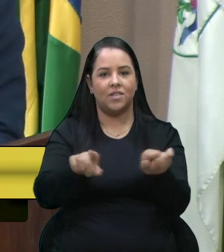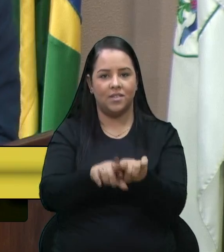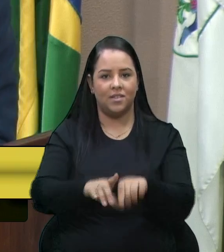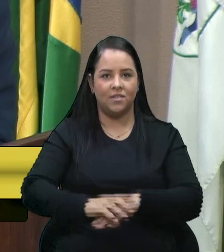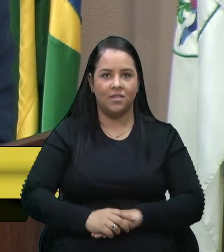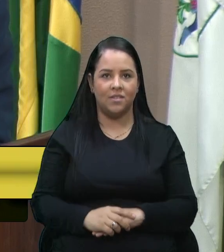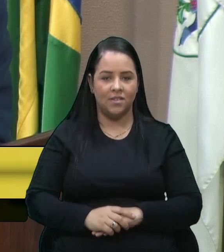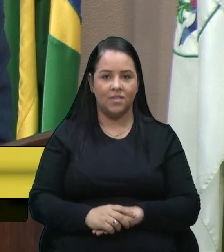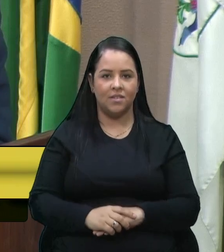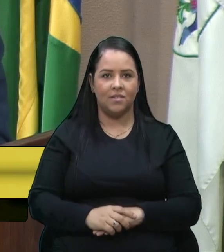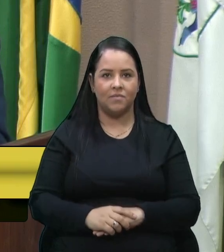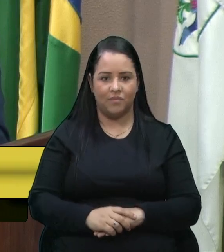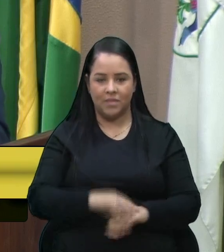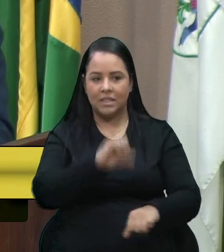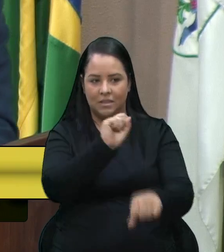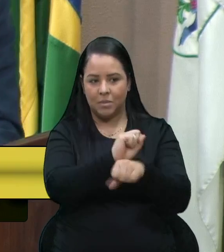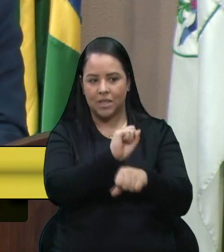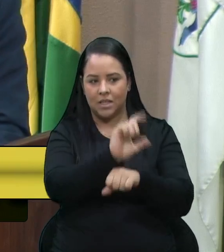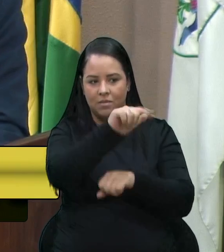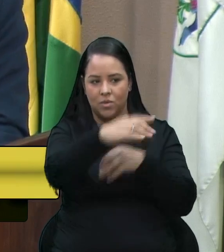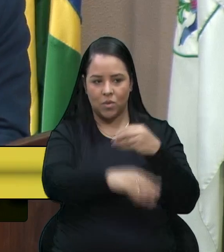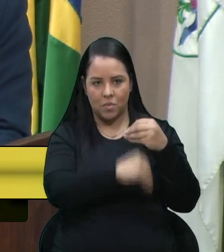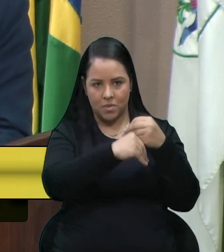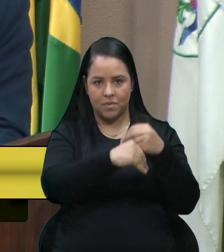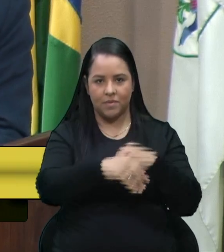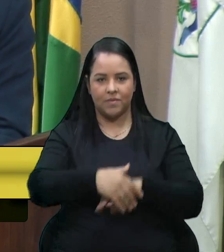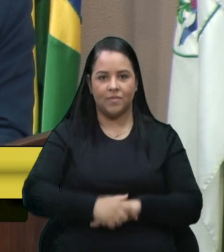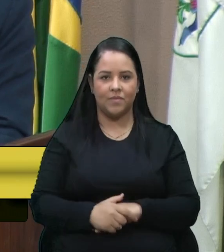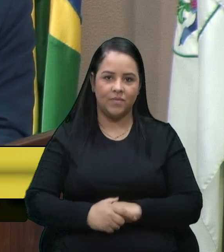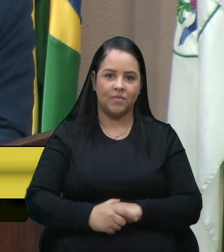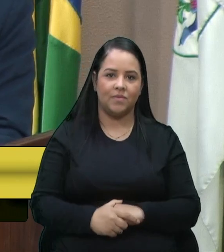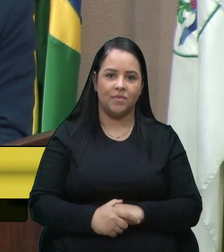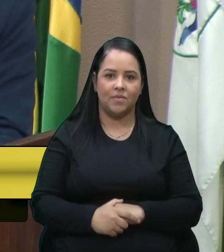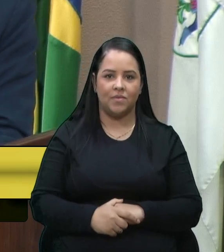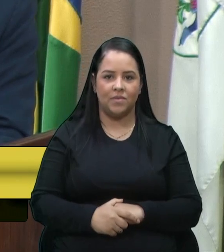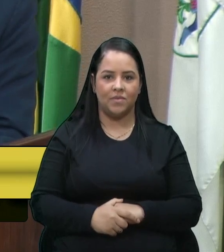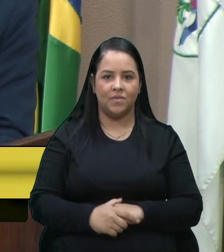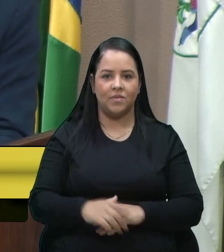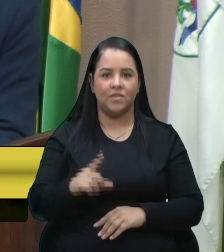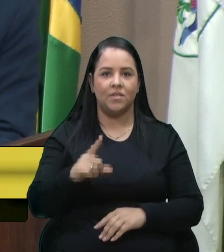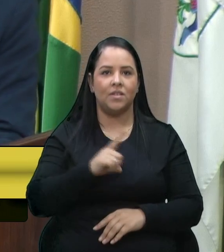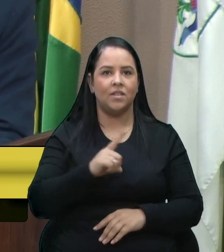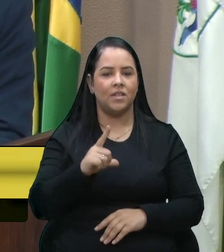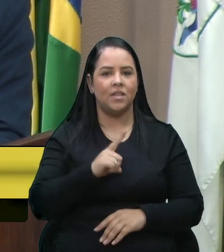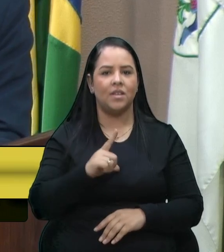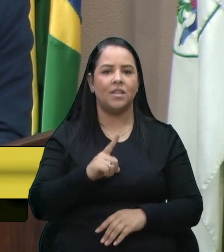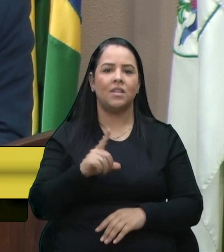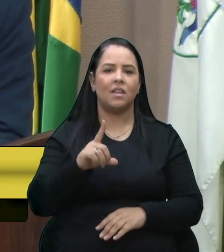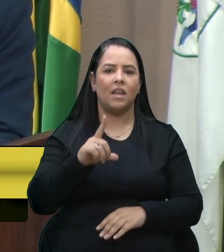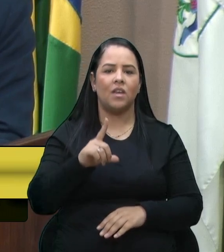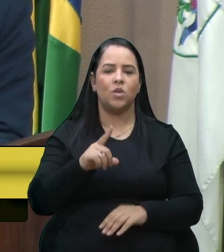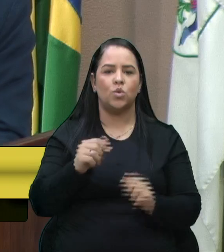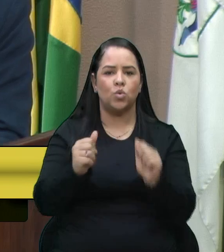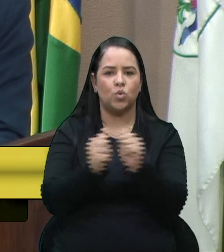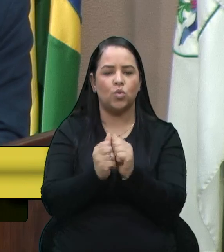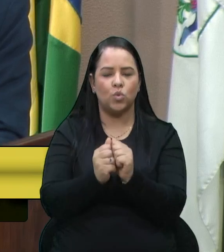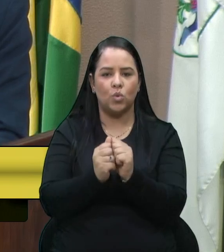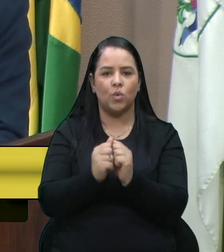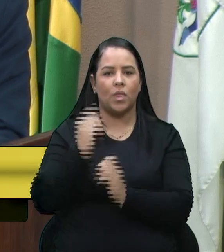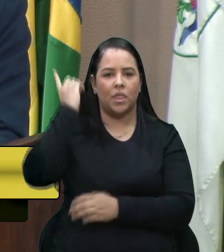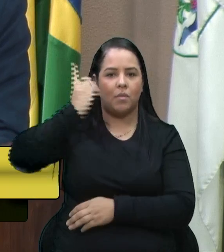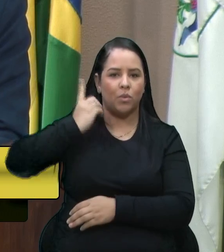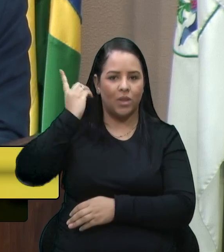Já passo à parte, vereador Xuxa. Agradeço também o deputado estadual Niri, que está